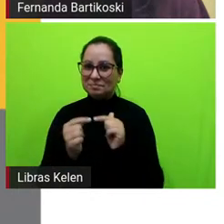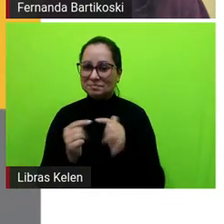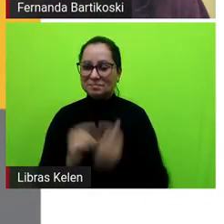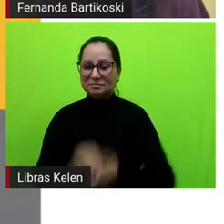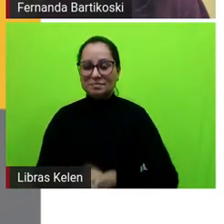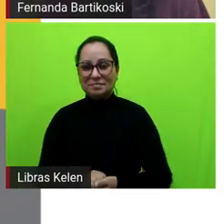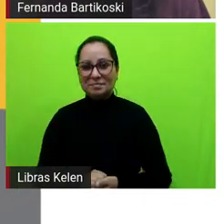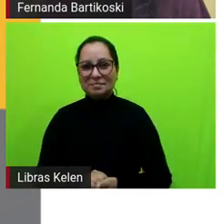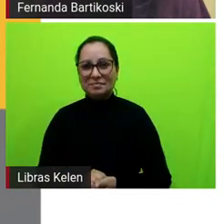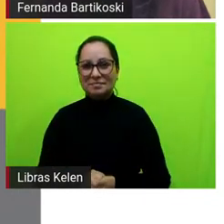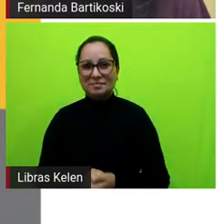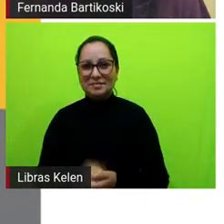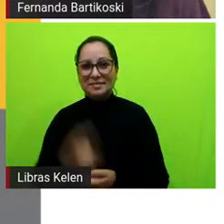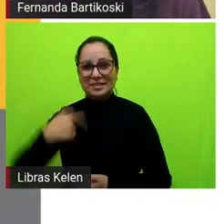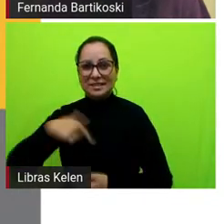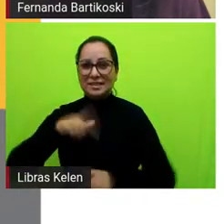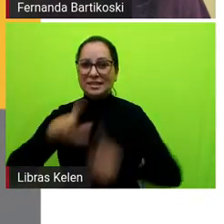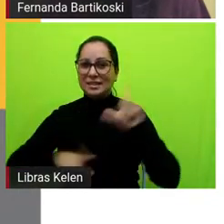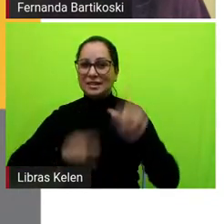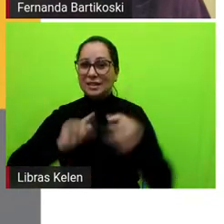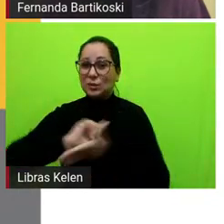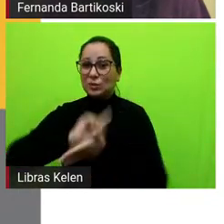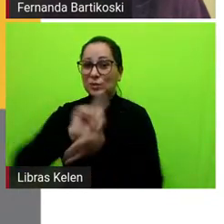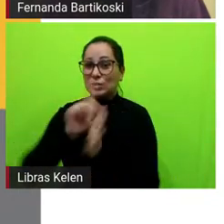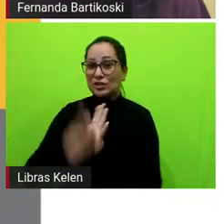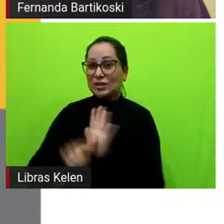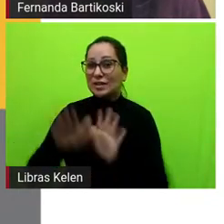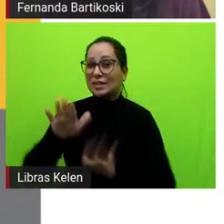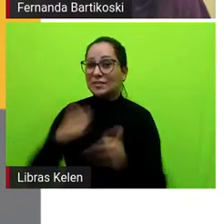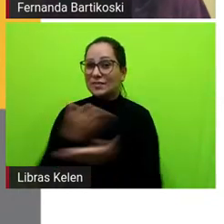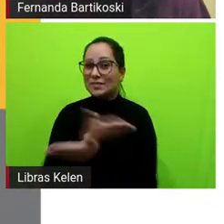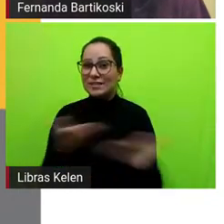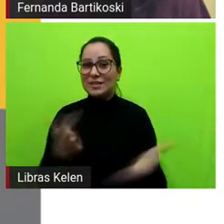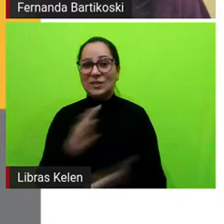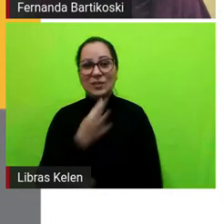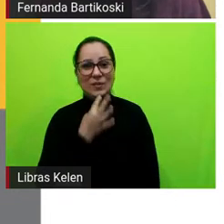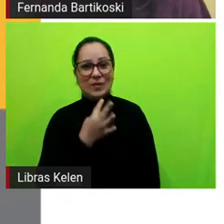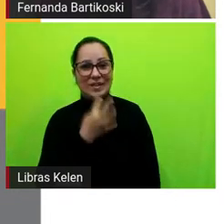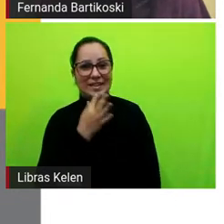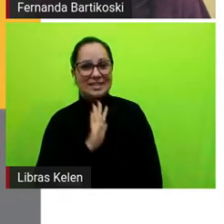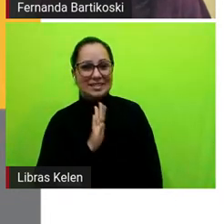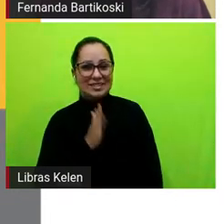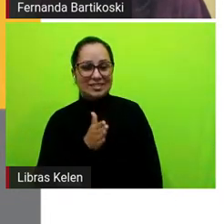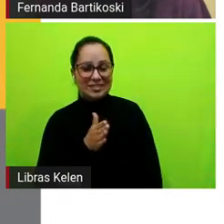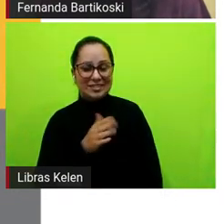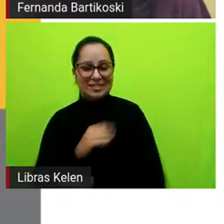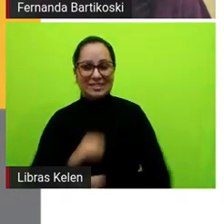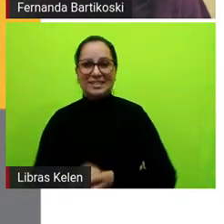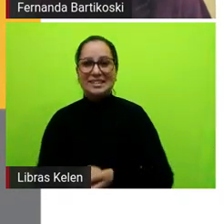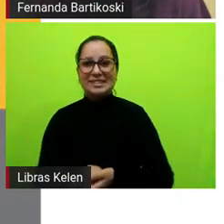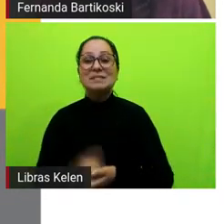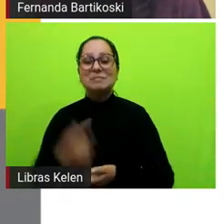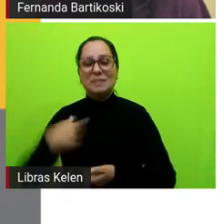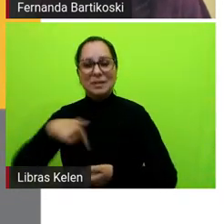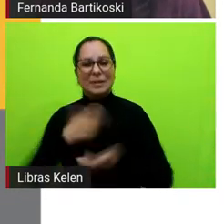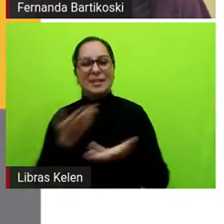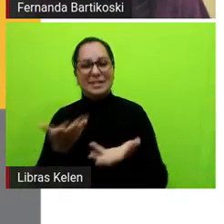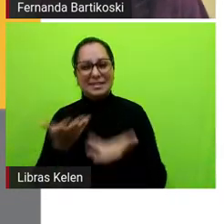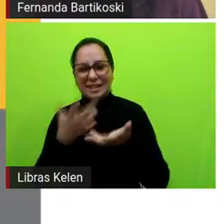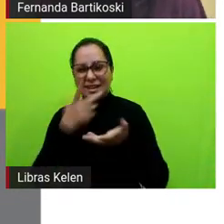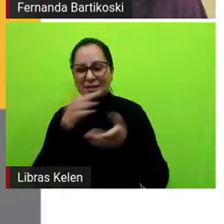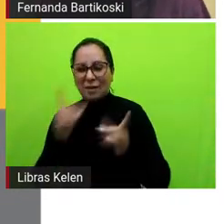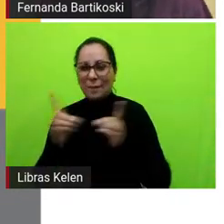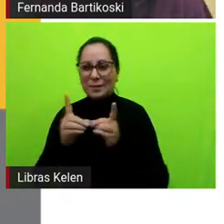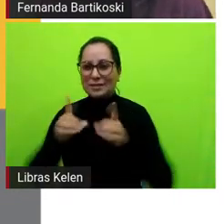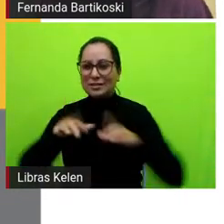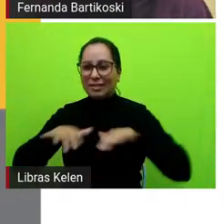gente acabou optando por um gênero que talvez vocês já conheçam, né? Mas a gente quer fazer uma dinâmica de quebra